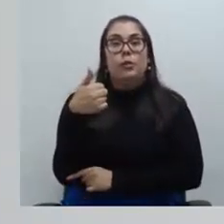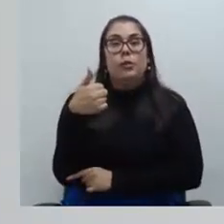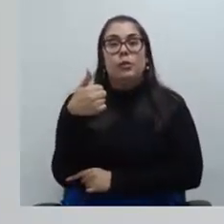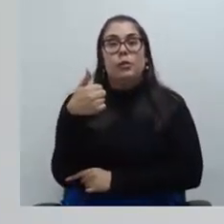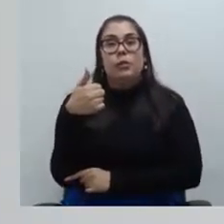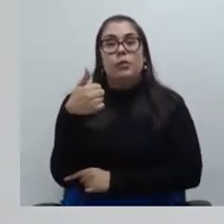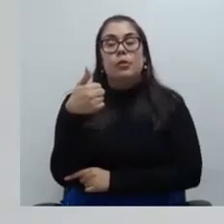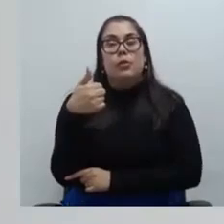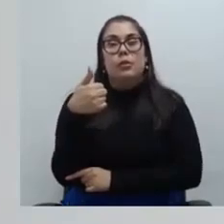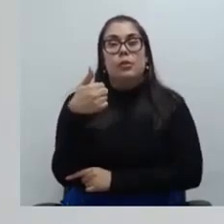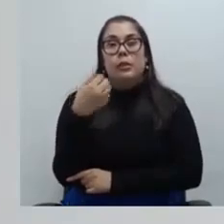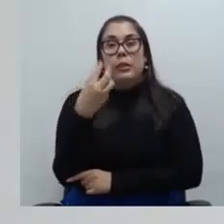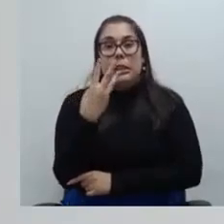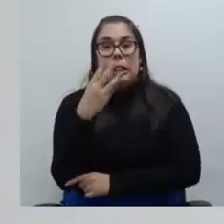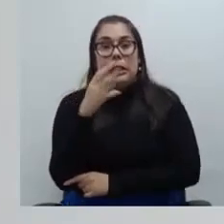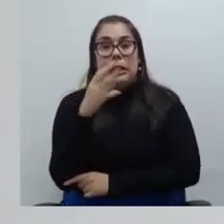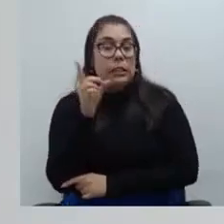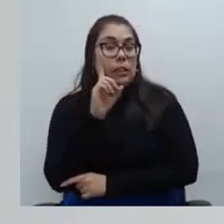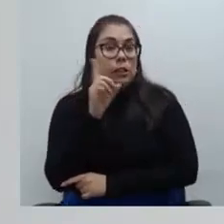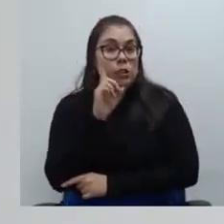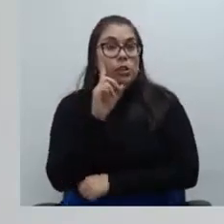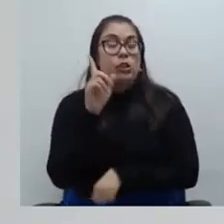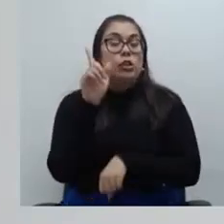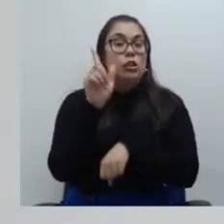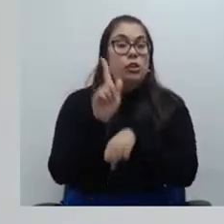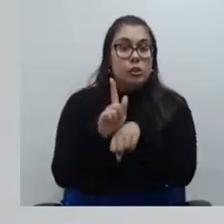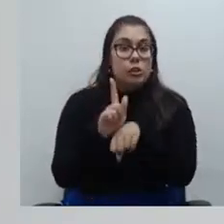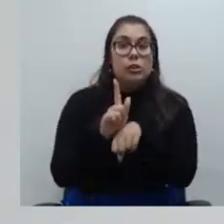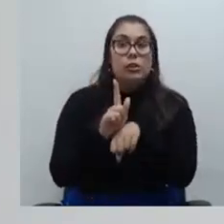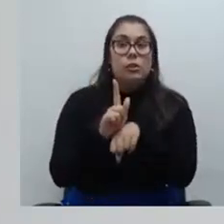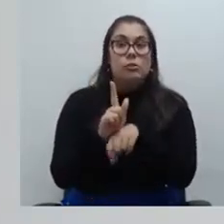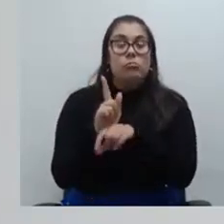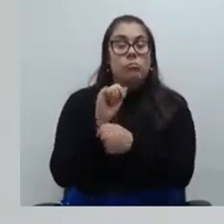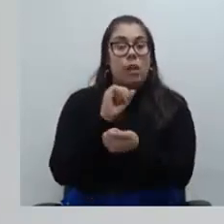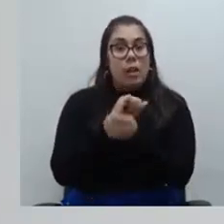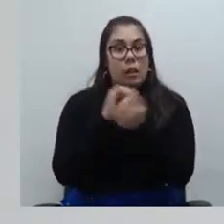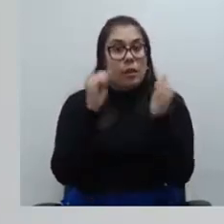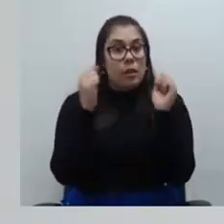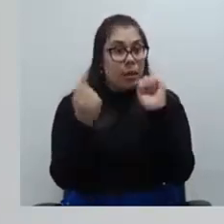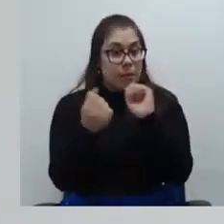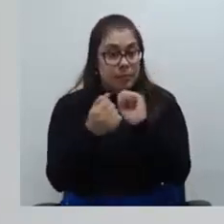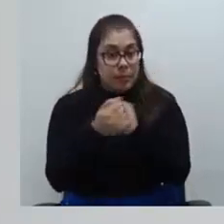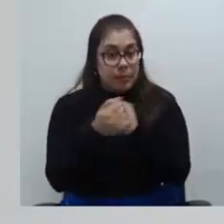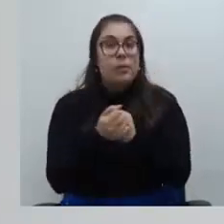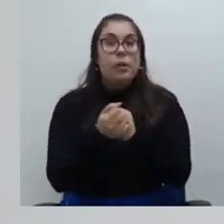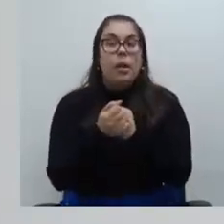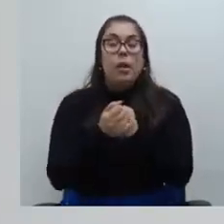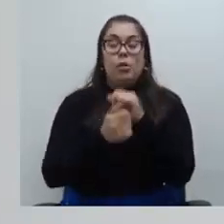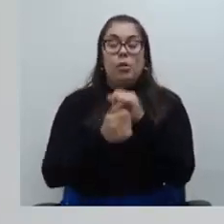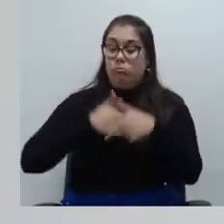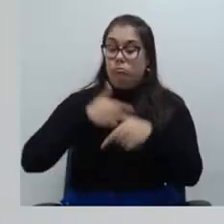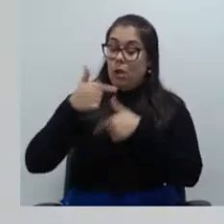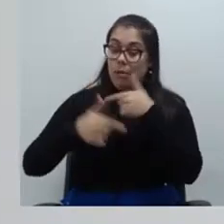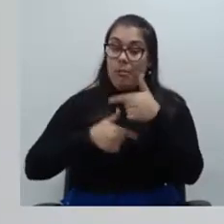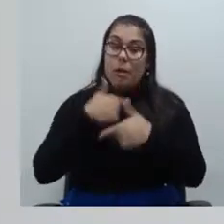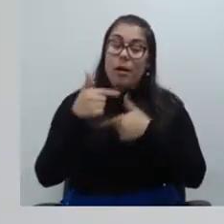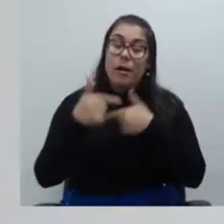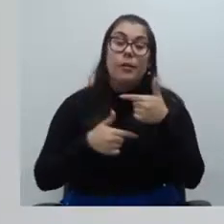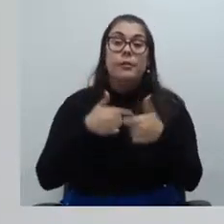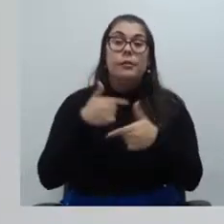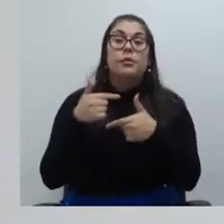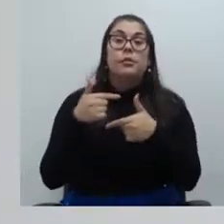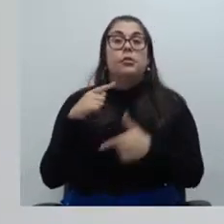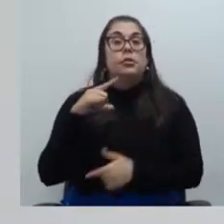de um pouco mais de 30 dias de gestão para nos adaptar e todas as nossas atividades tivemos